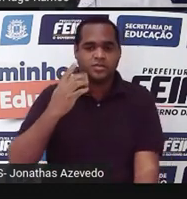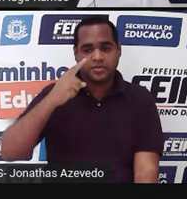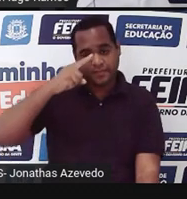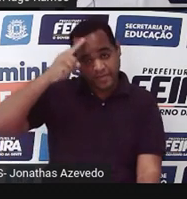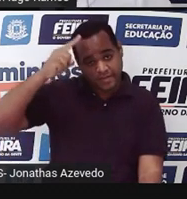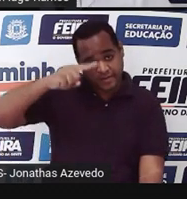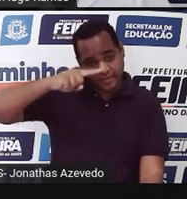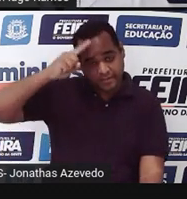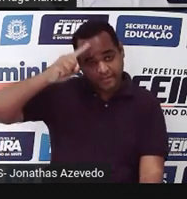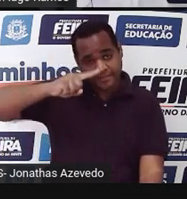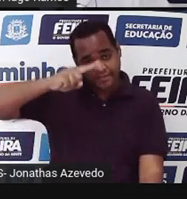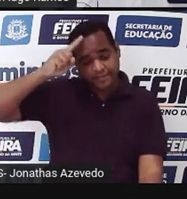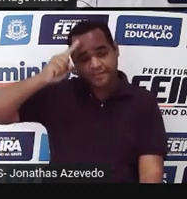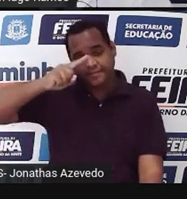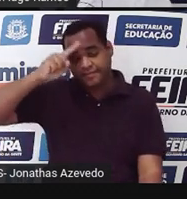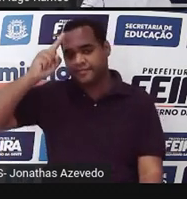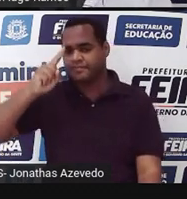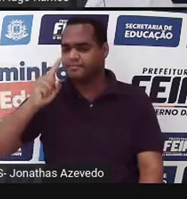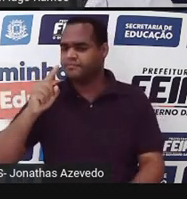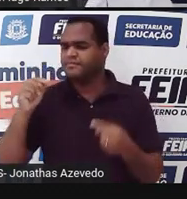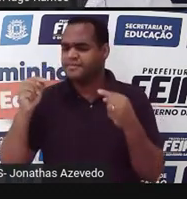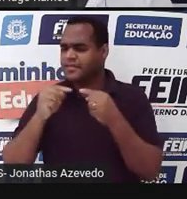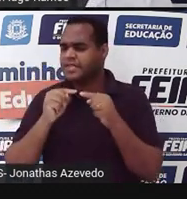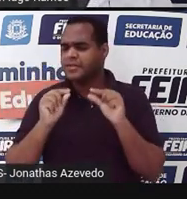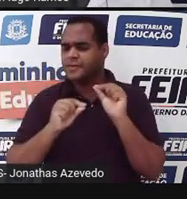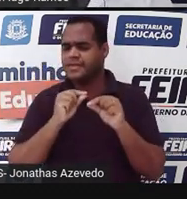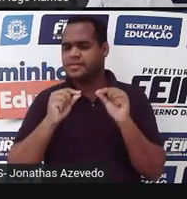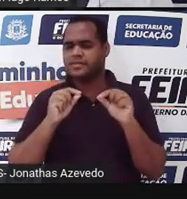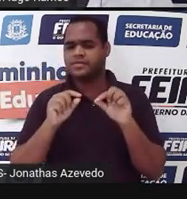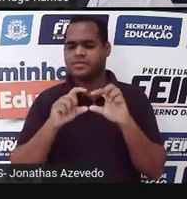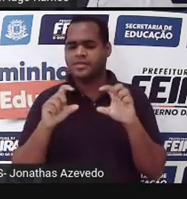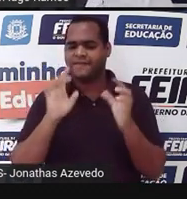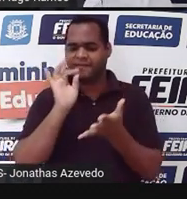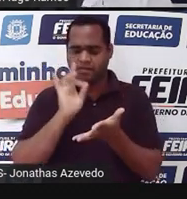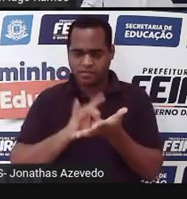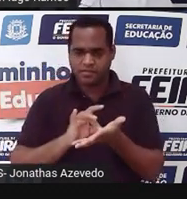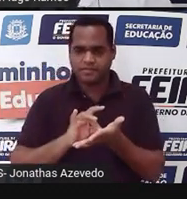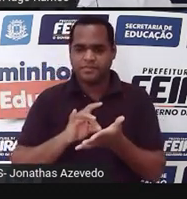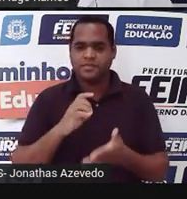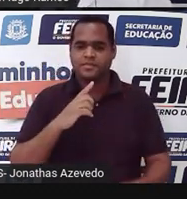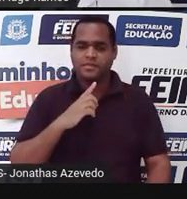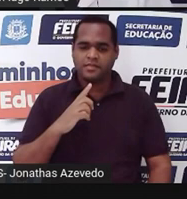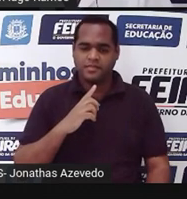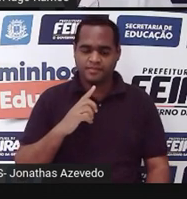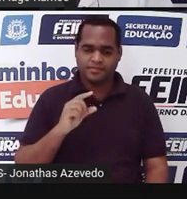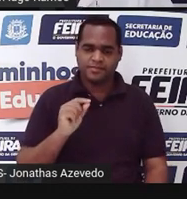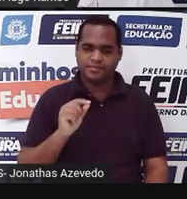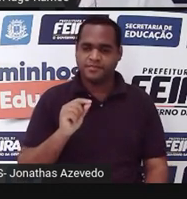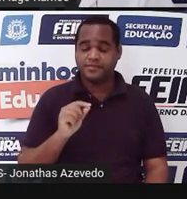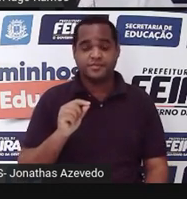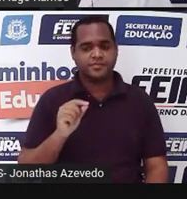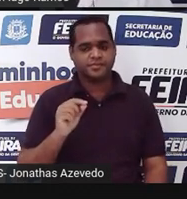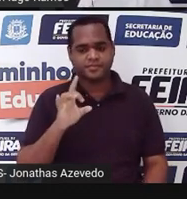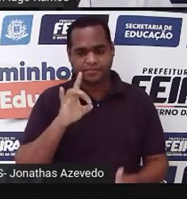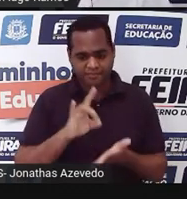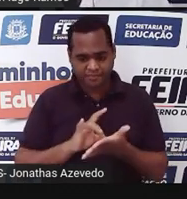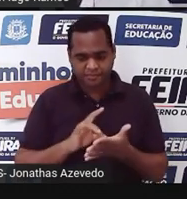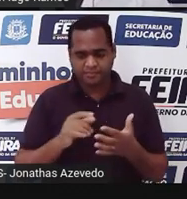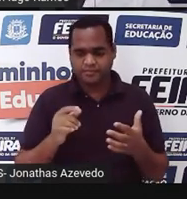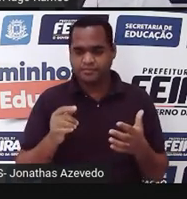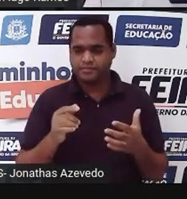inventada. Não é uma situação real. Mas, as situações